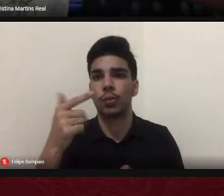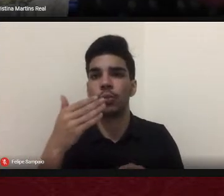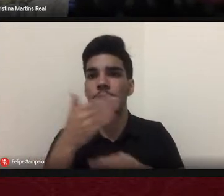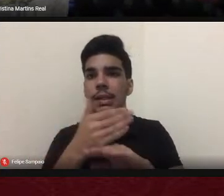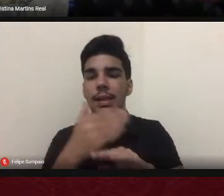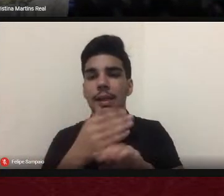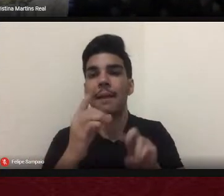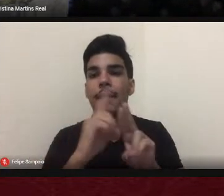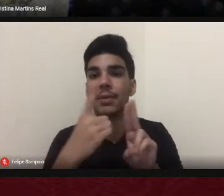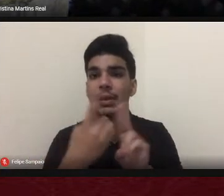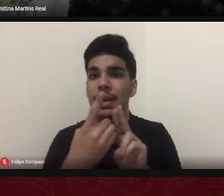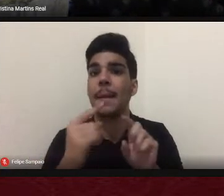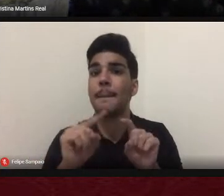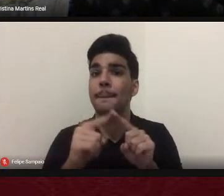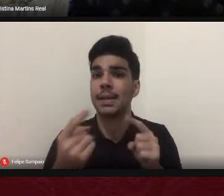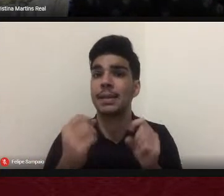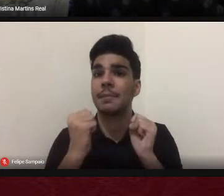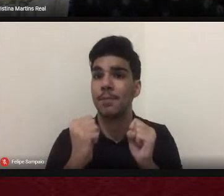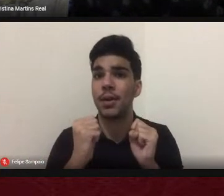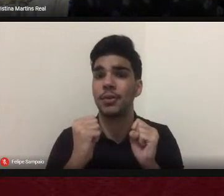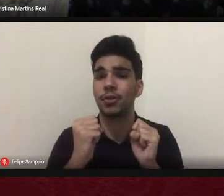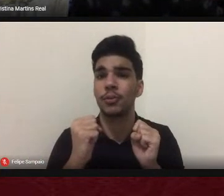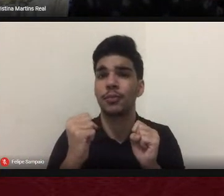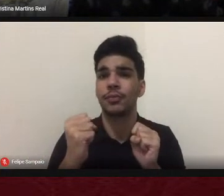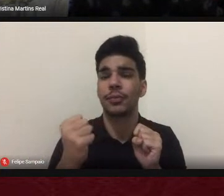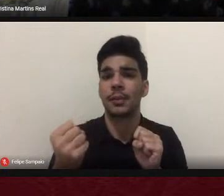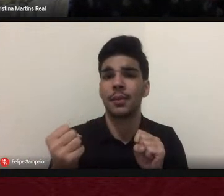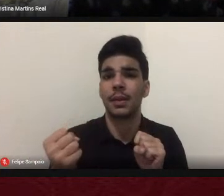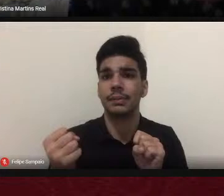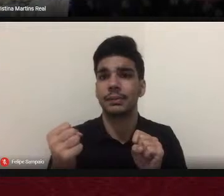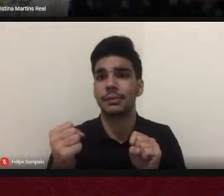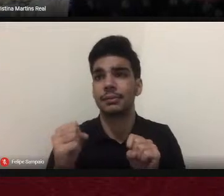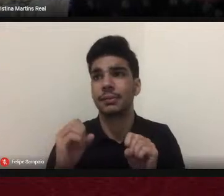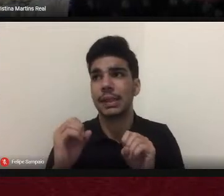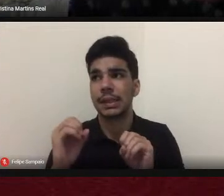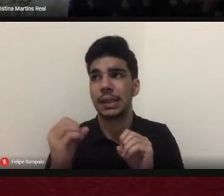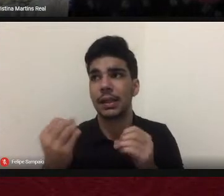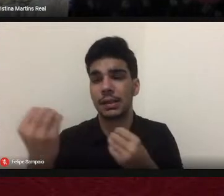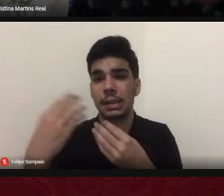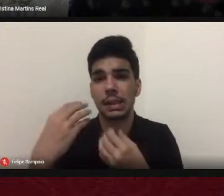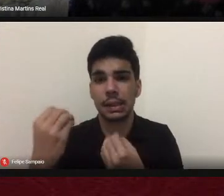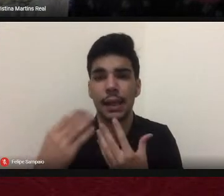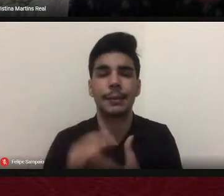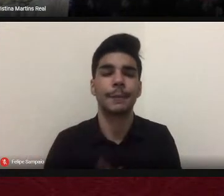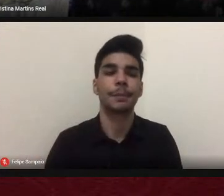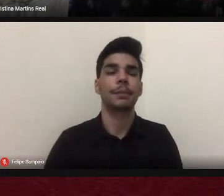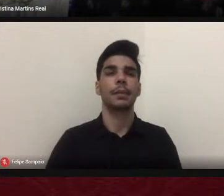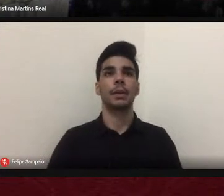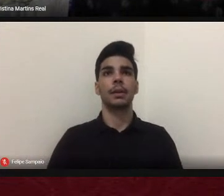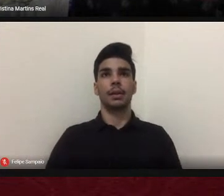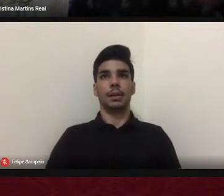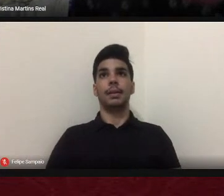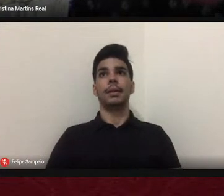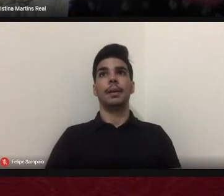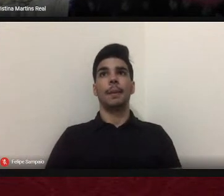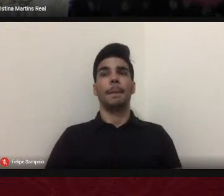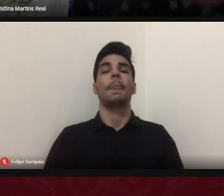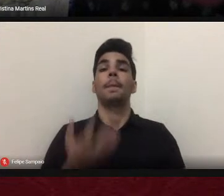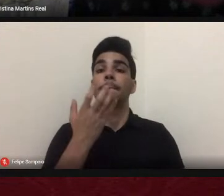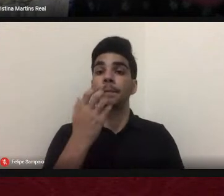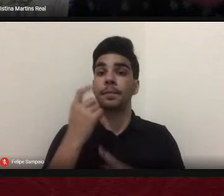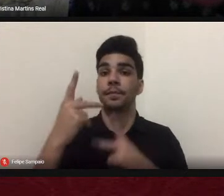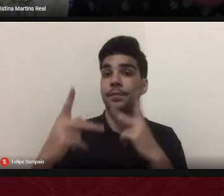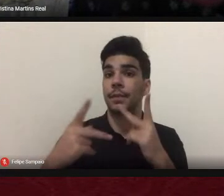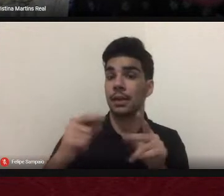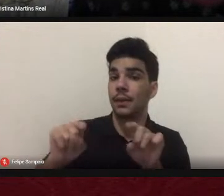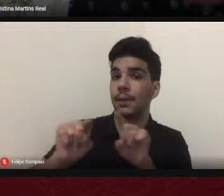neste nosso país. para encerrar, eu ainda também gostaria de ressaltar o que se trata